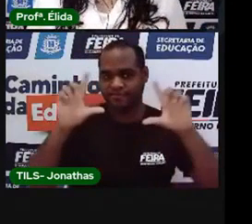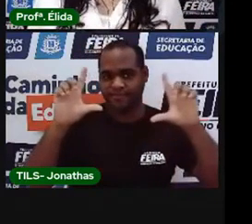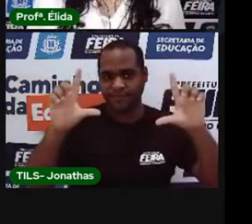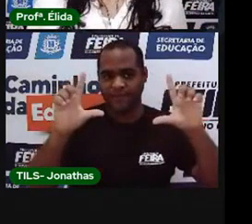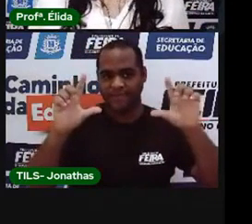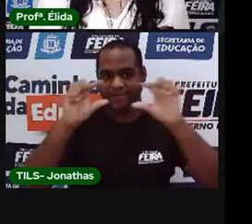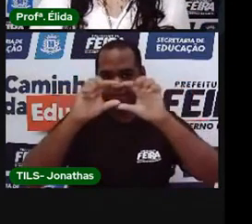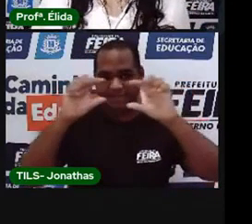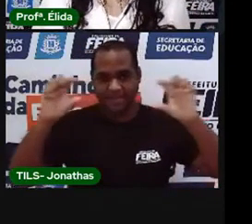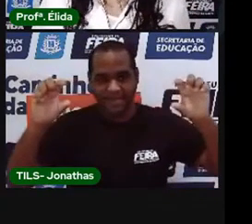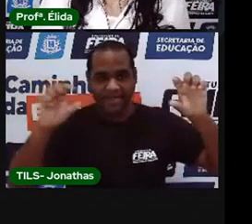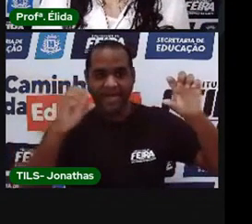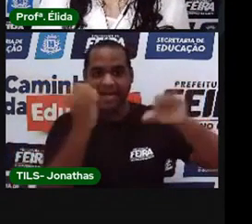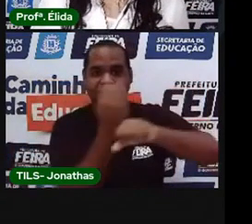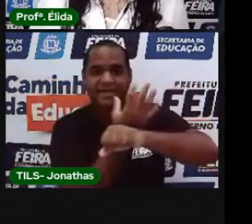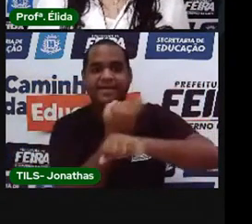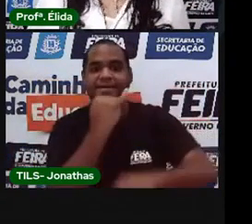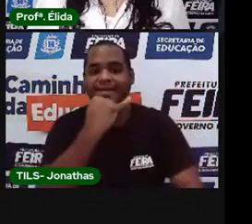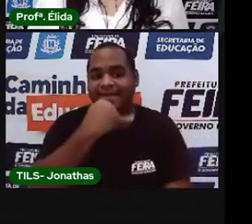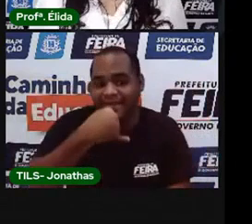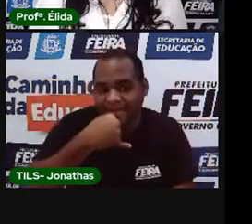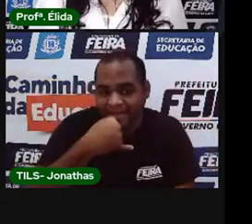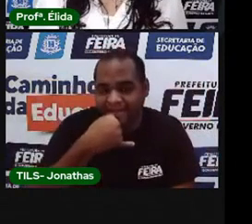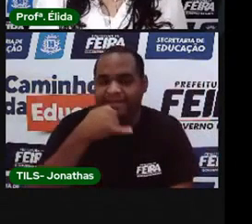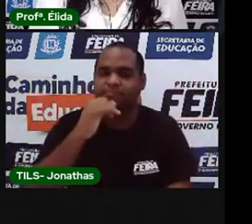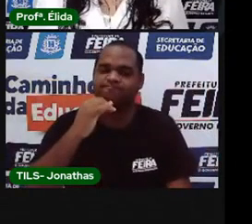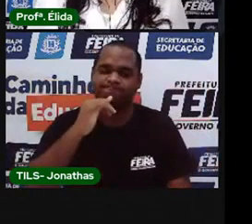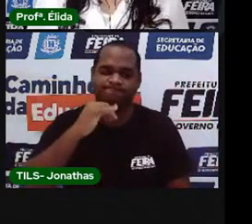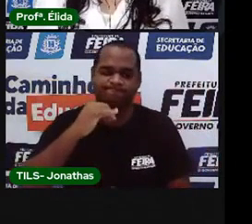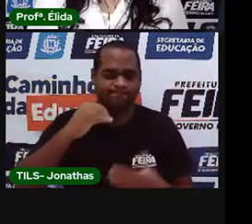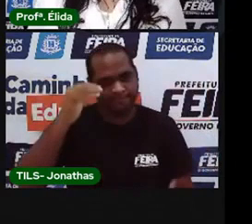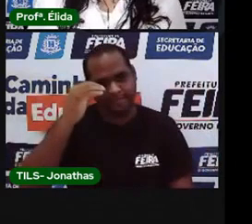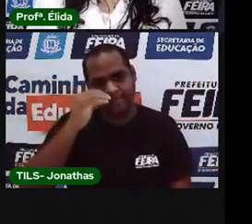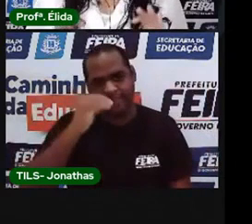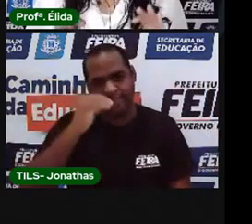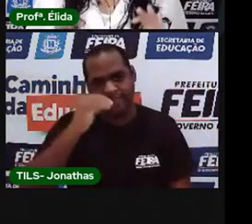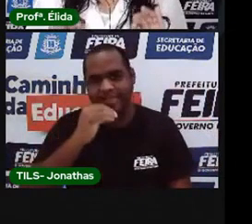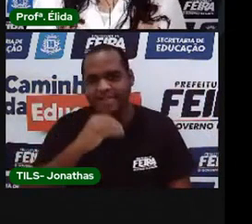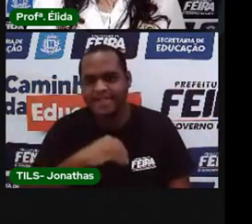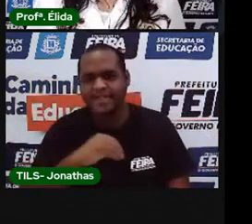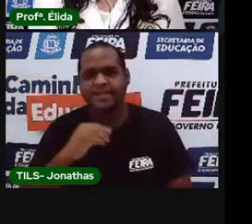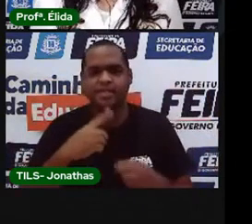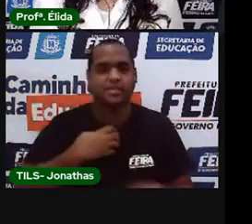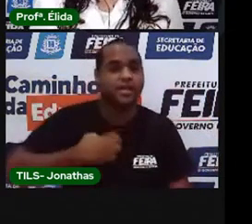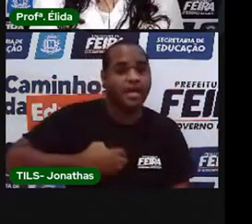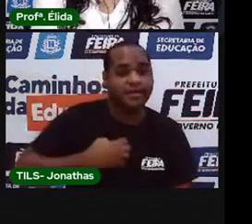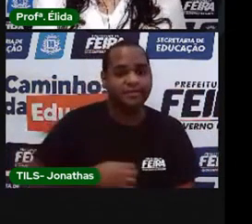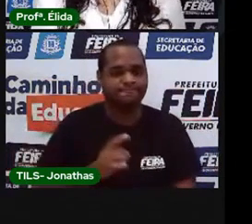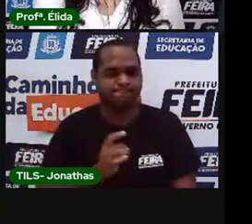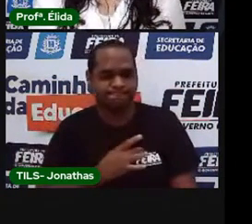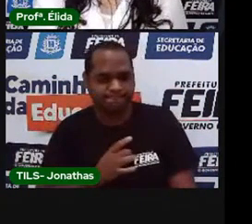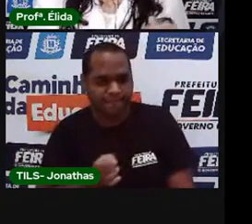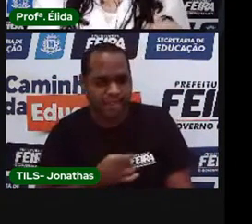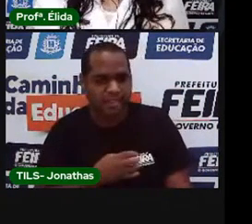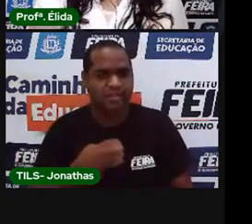alegria, tristeza, raiva, medo e calma.